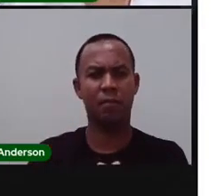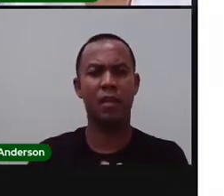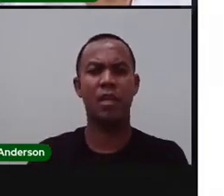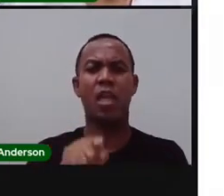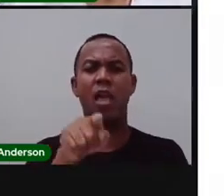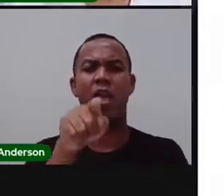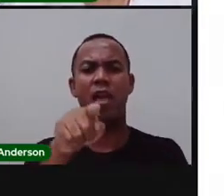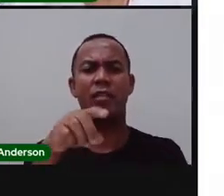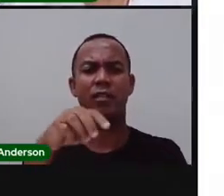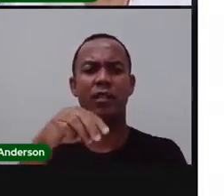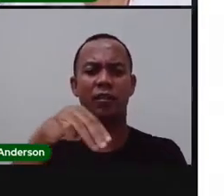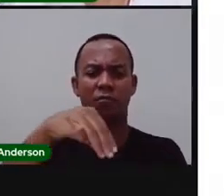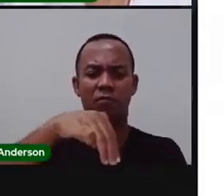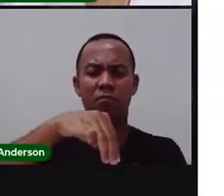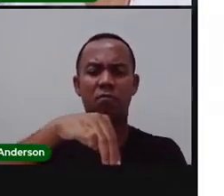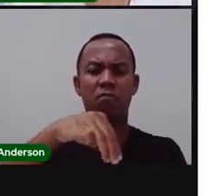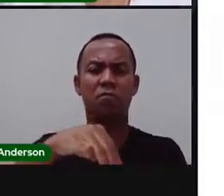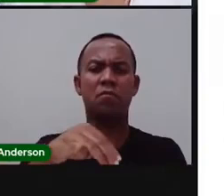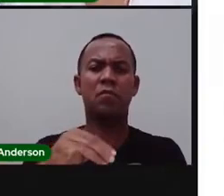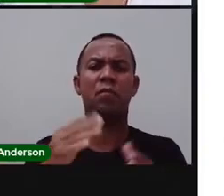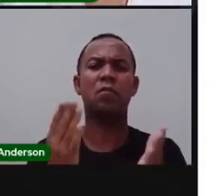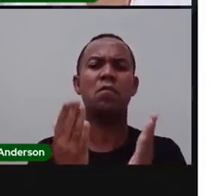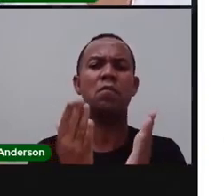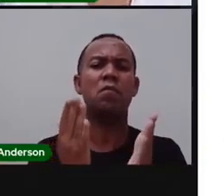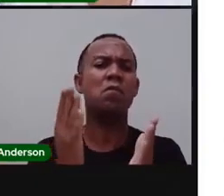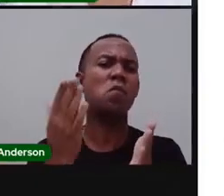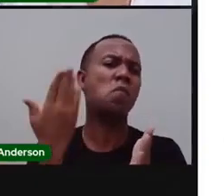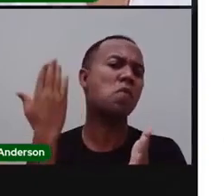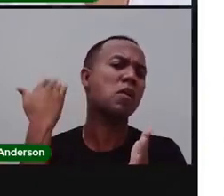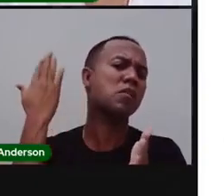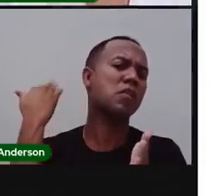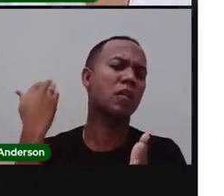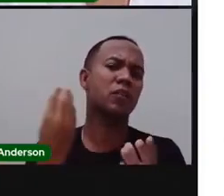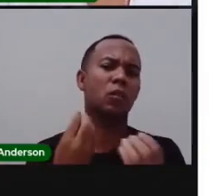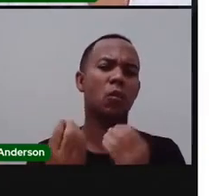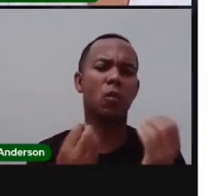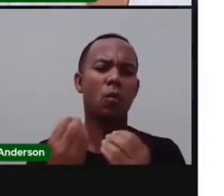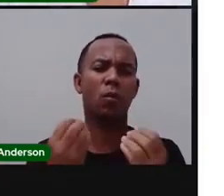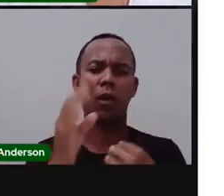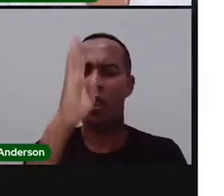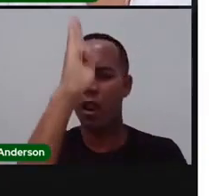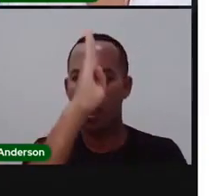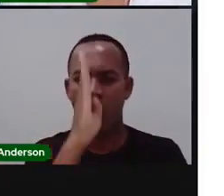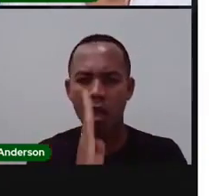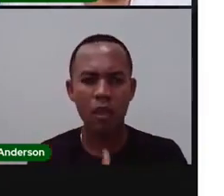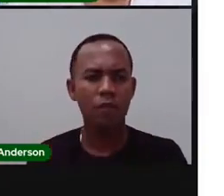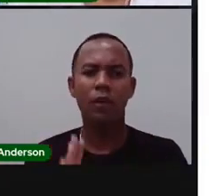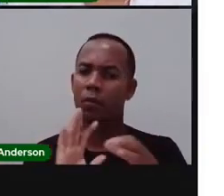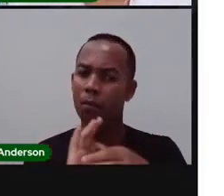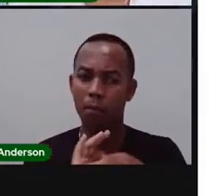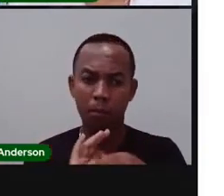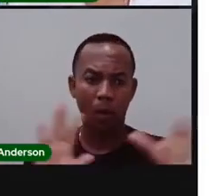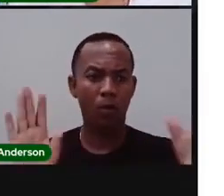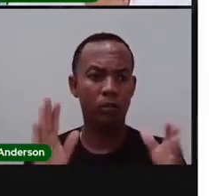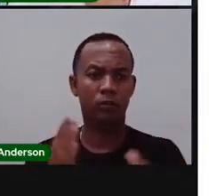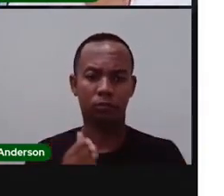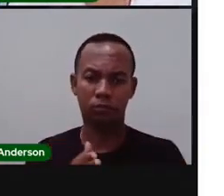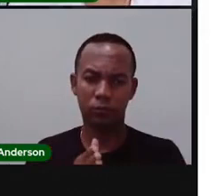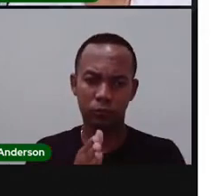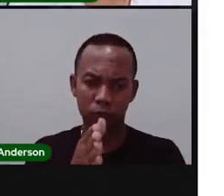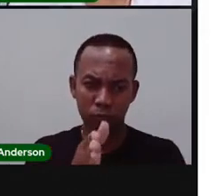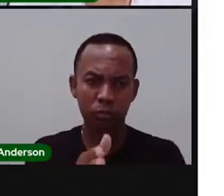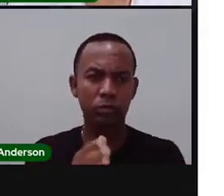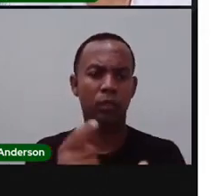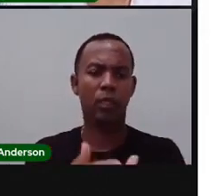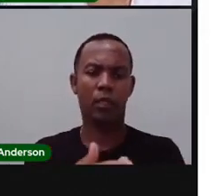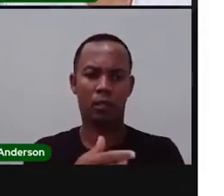Municipal. Essa biblioteca, obviamente, na Biblioteca Pública, você pode acessar, pegar livros